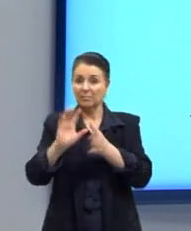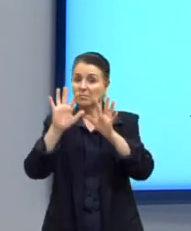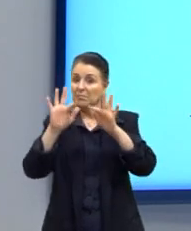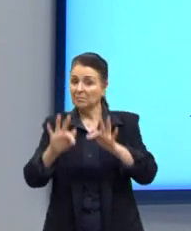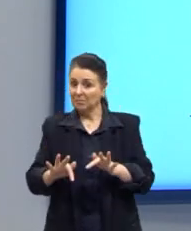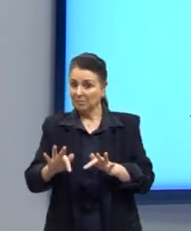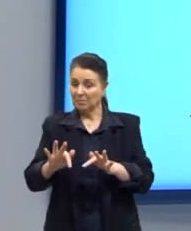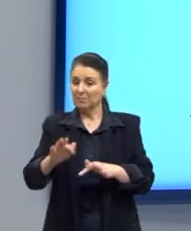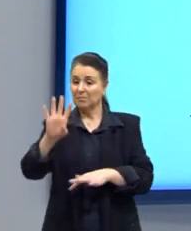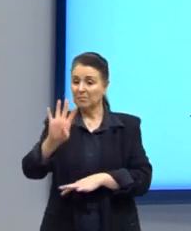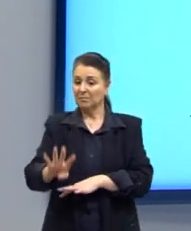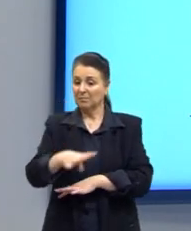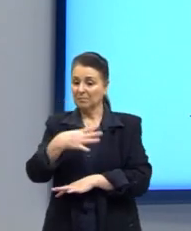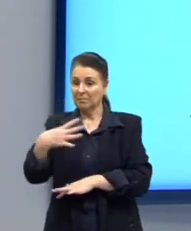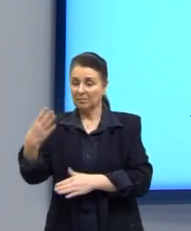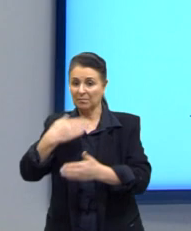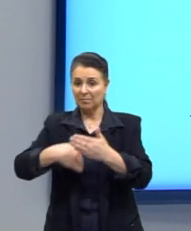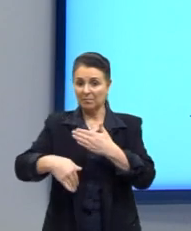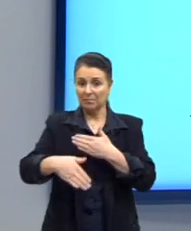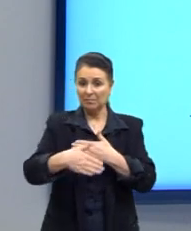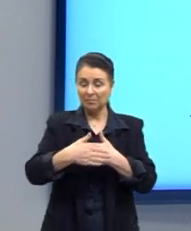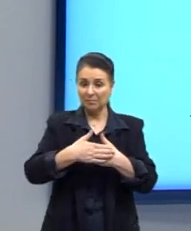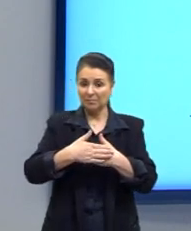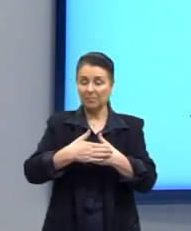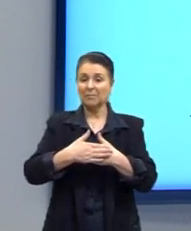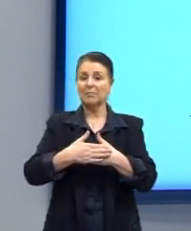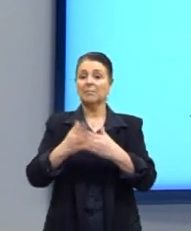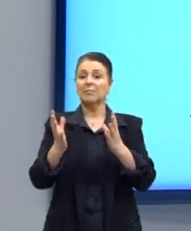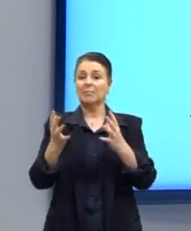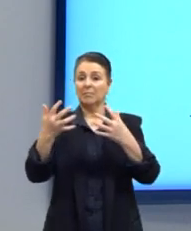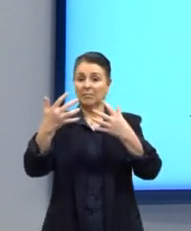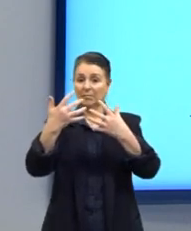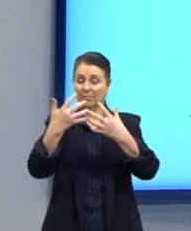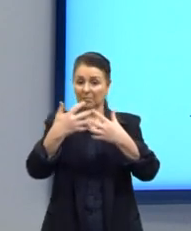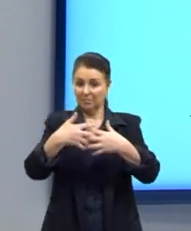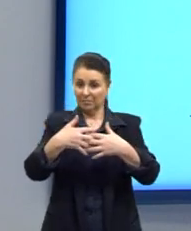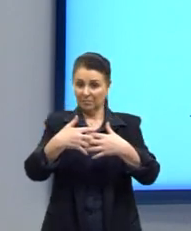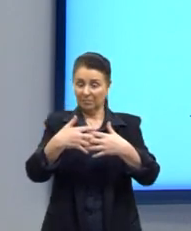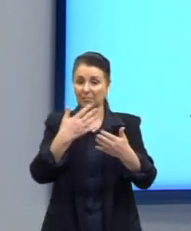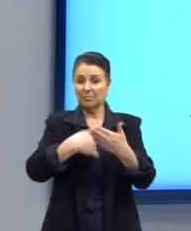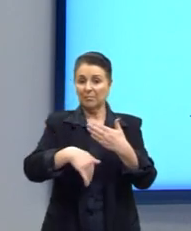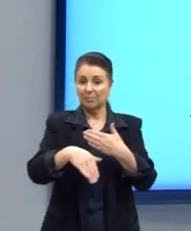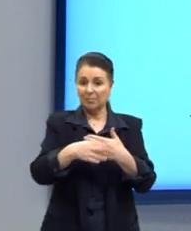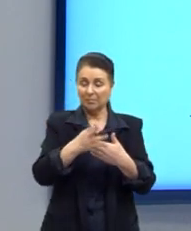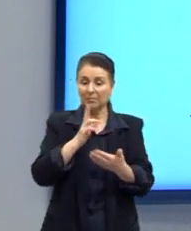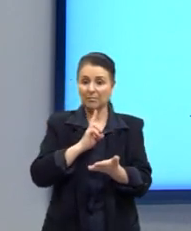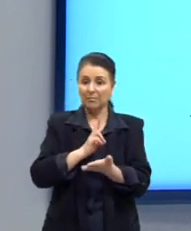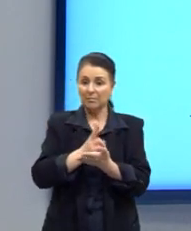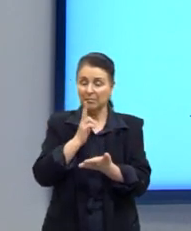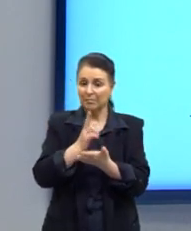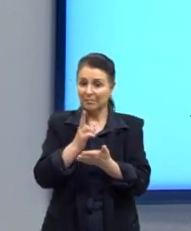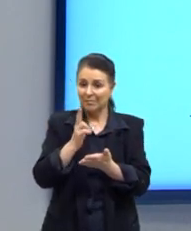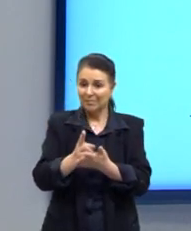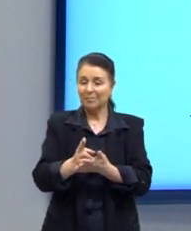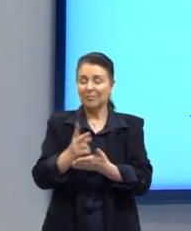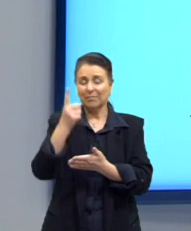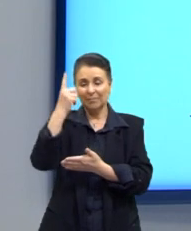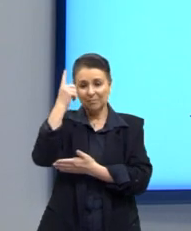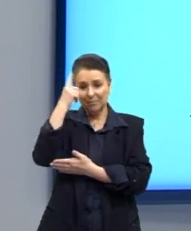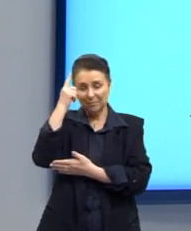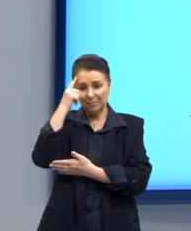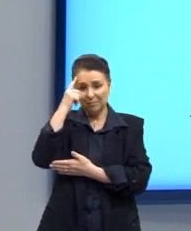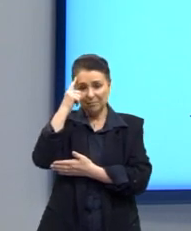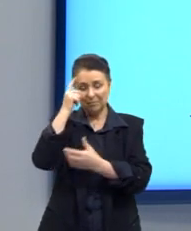Terminamos com todas as funções que nós vimos até agora, tá? Elas seguem todas, elas seguem o mesmo raciocínio de